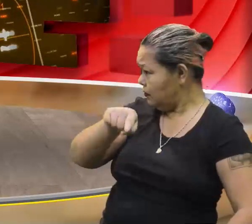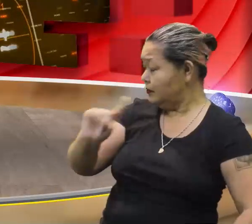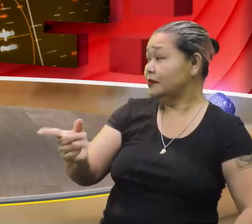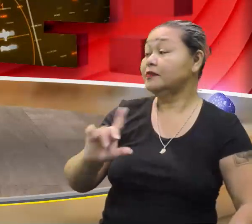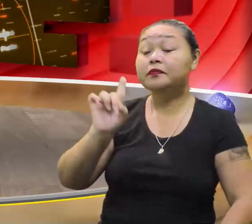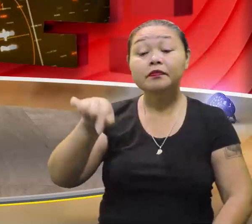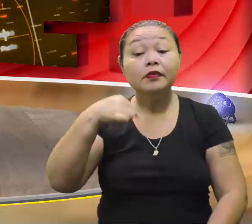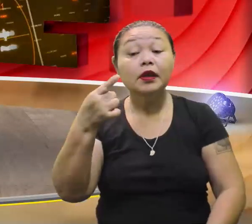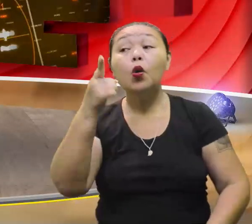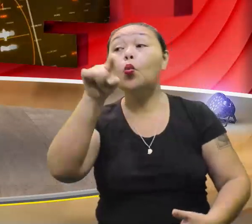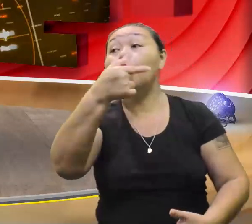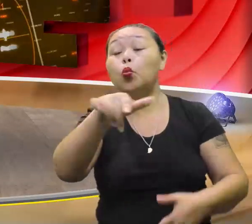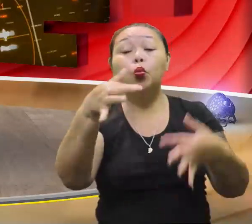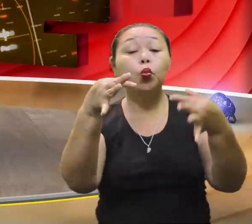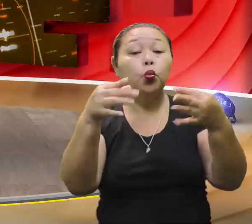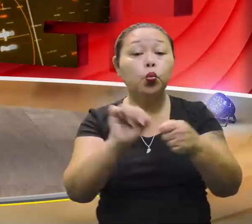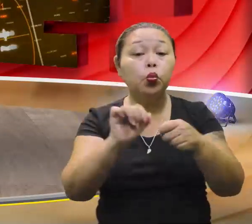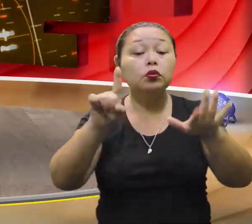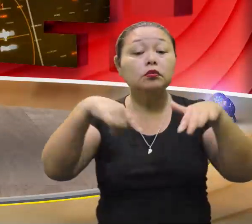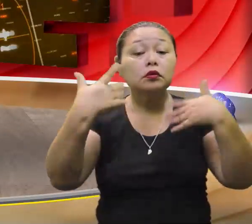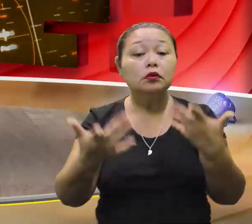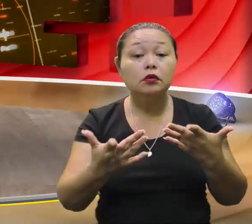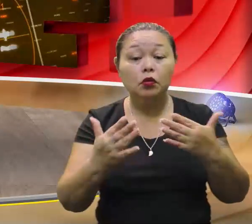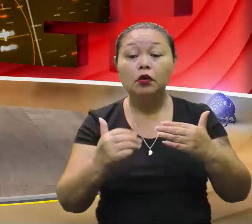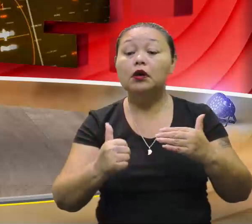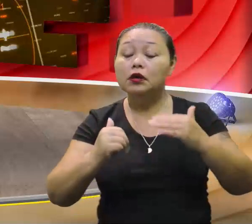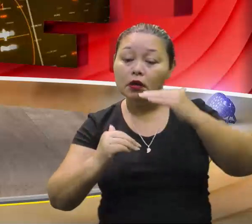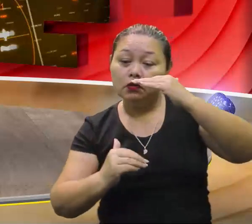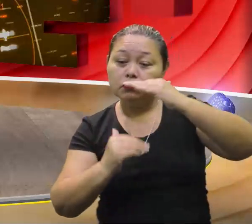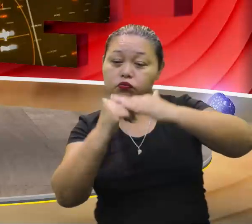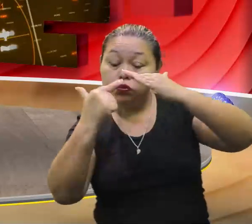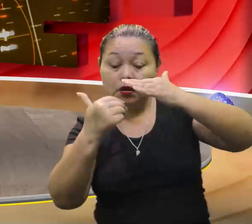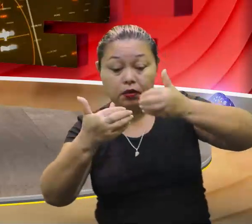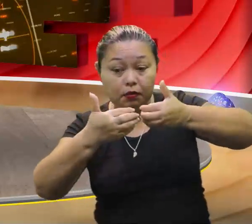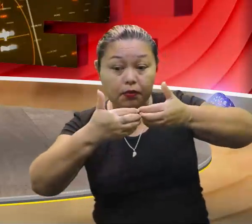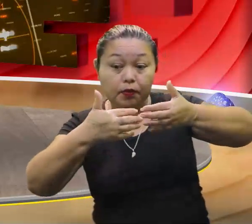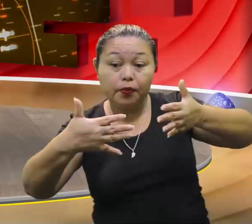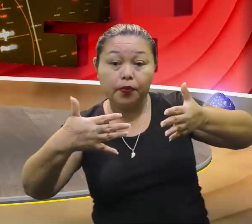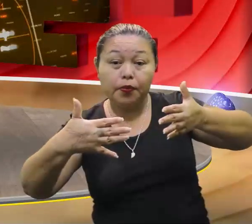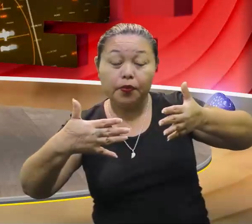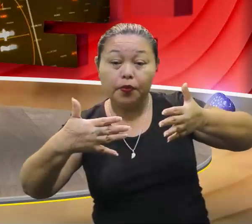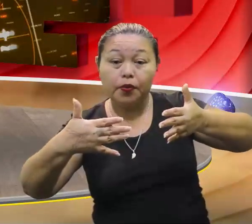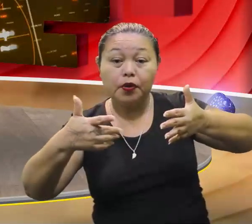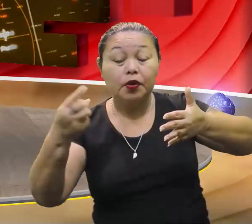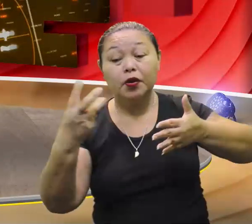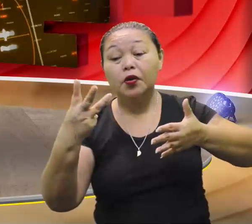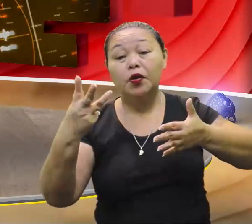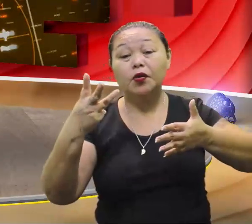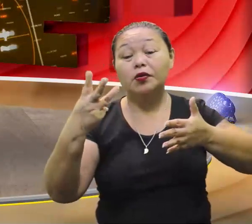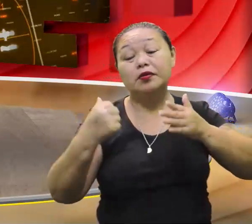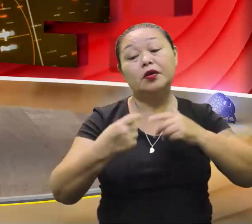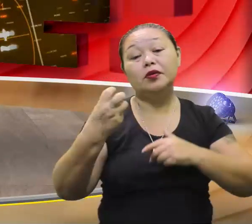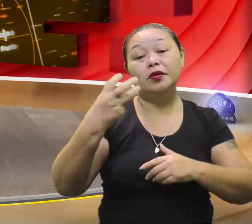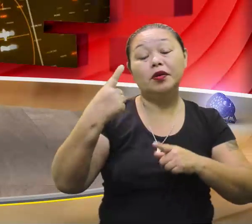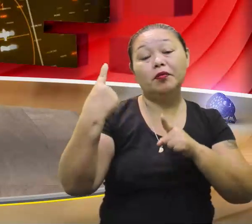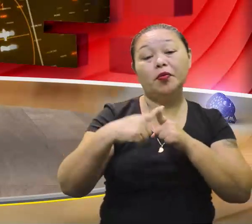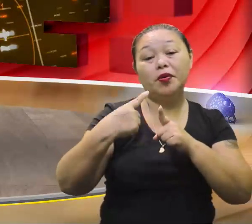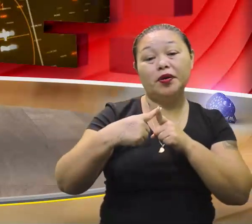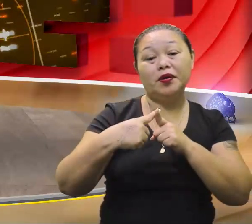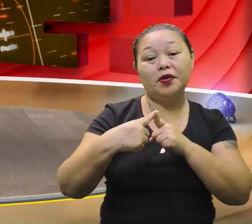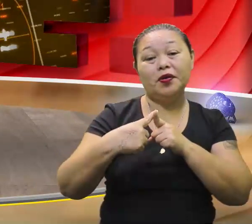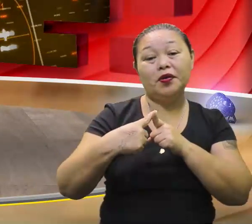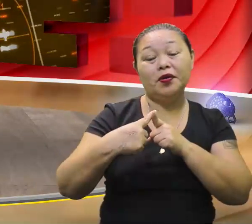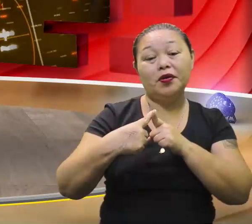era isso. E aí tem outro detalhe, tá? Se o tanque dois estivesse aberto, o três não ia encher primeiro. Por quê?